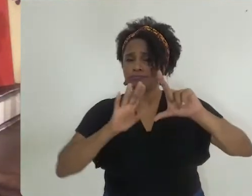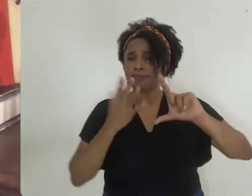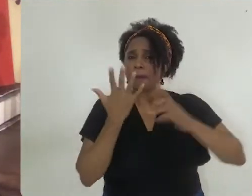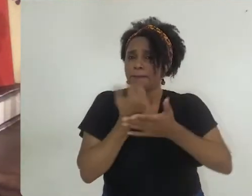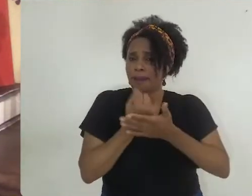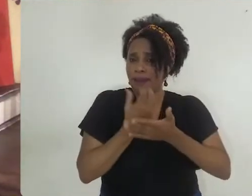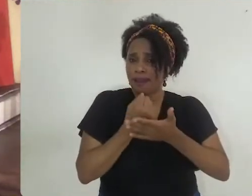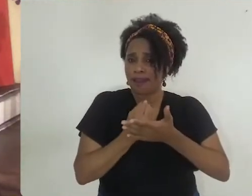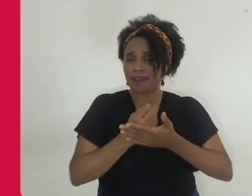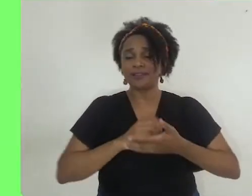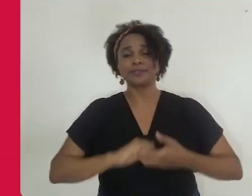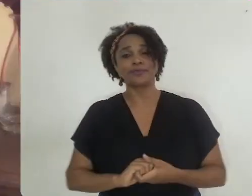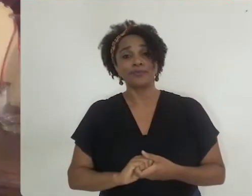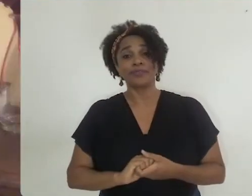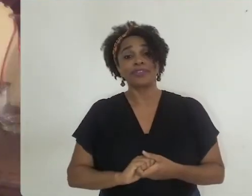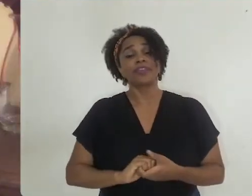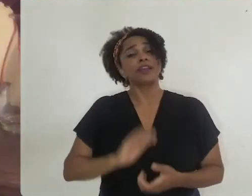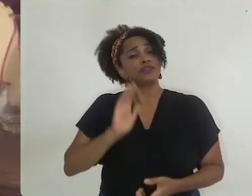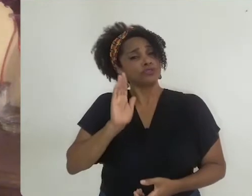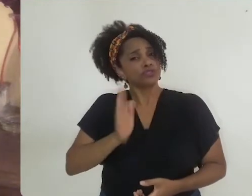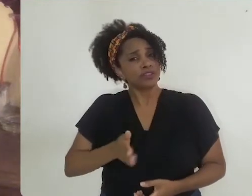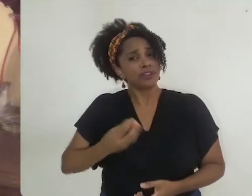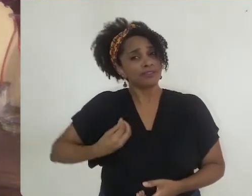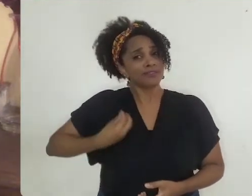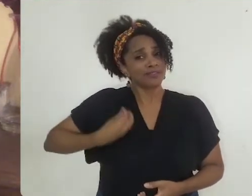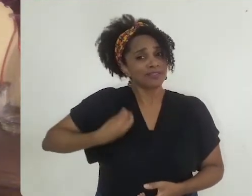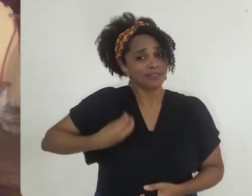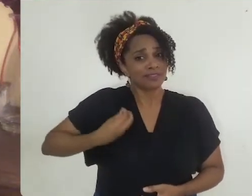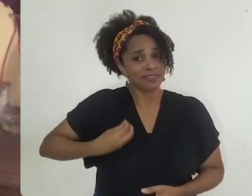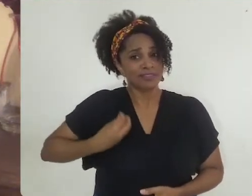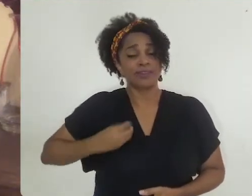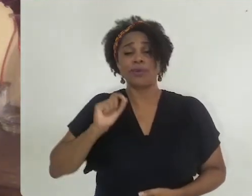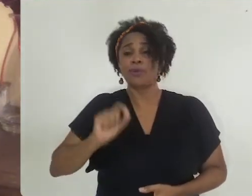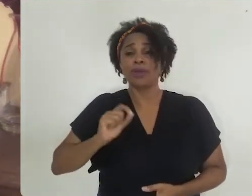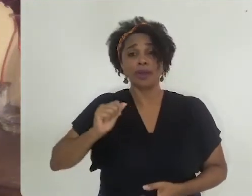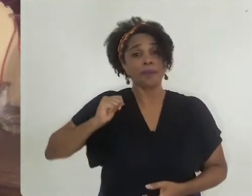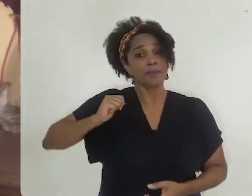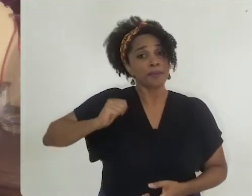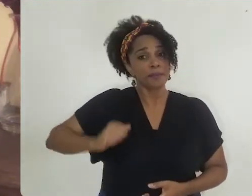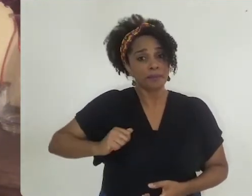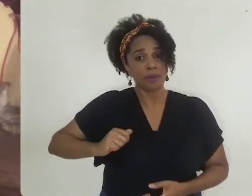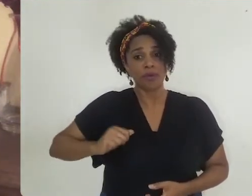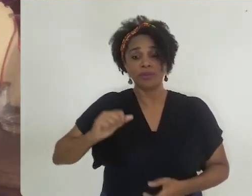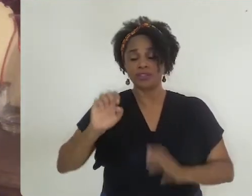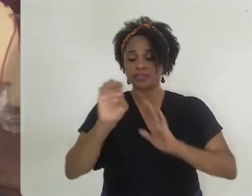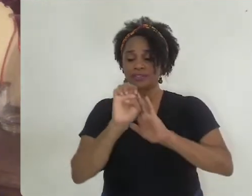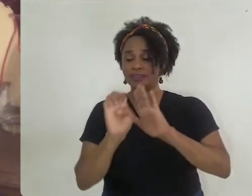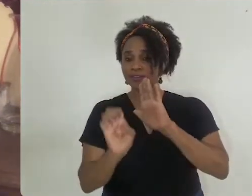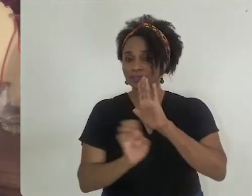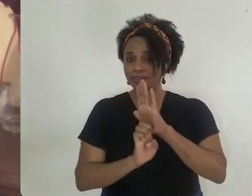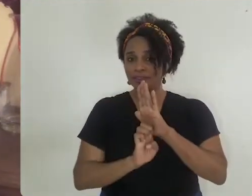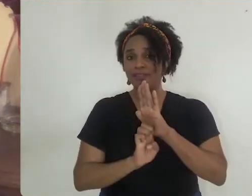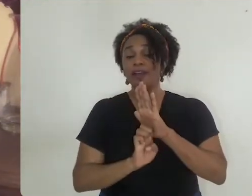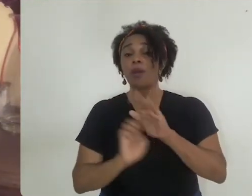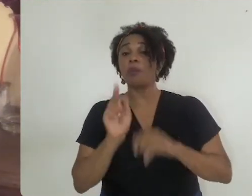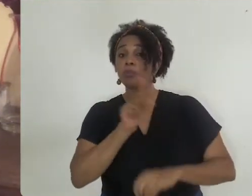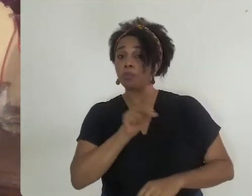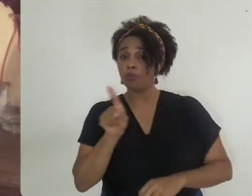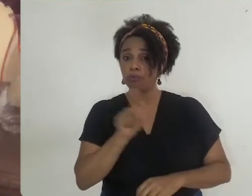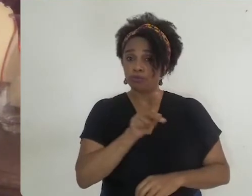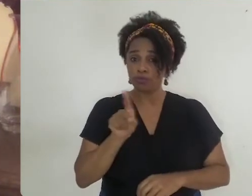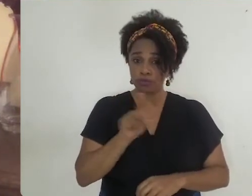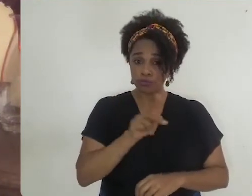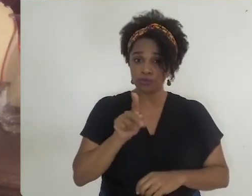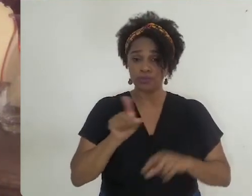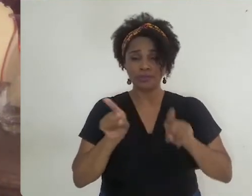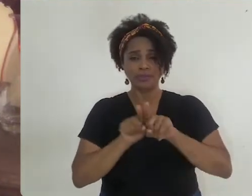baixando gratuitamente. Já estão disponíveis os editais para a seleção de bolsistas, como professor formador,